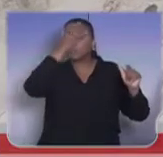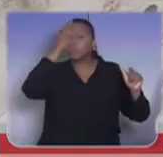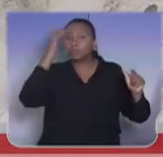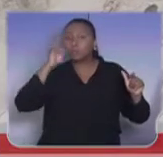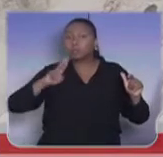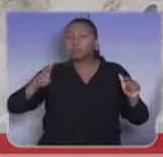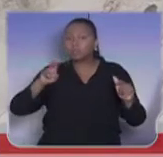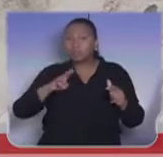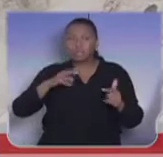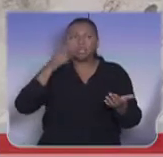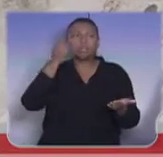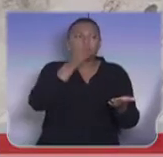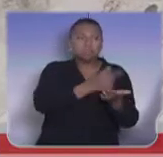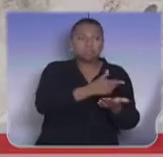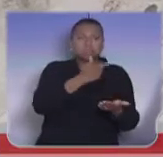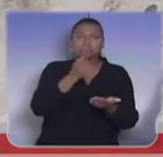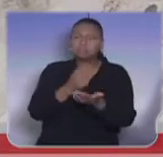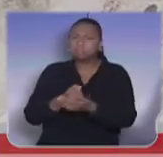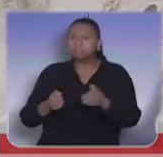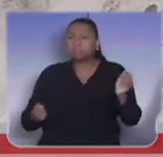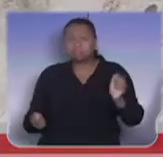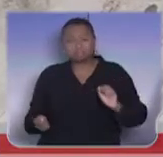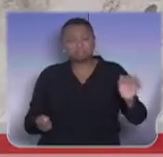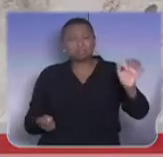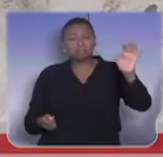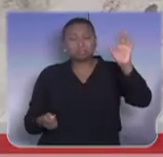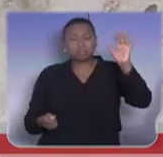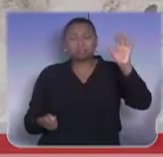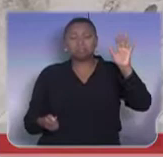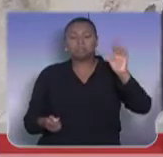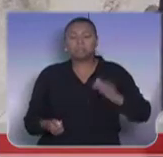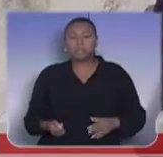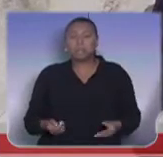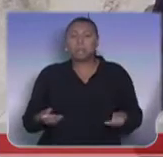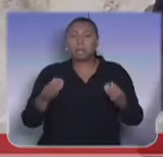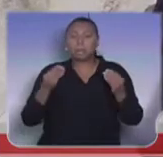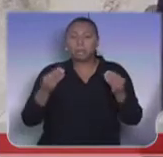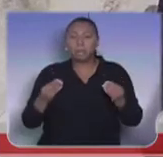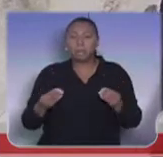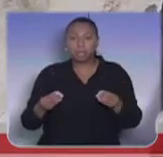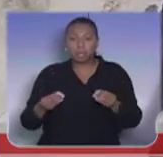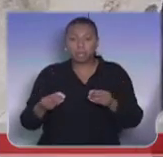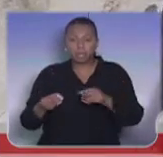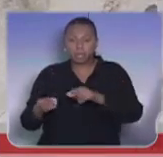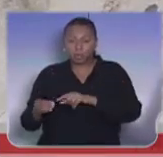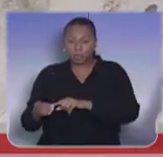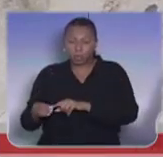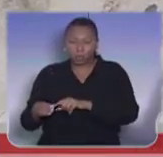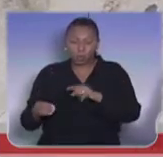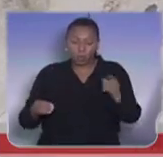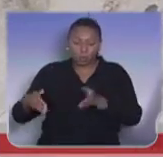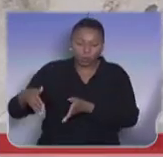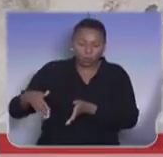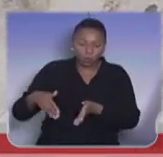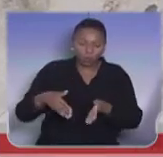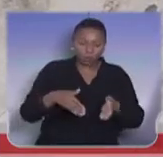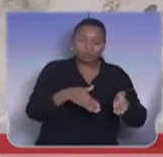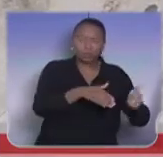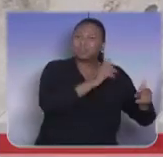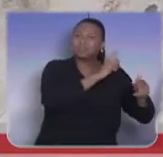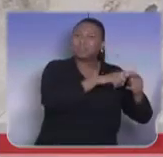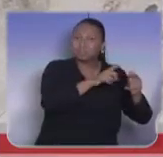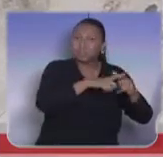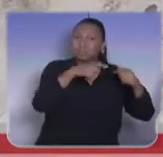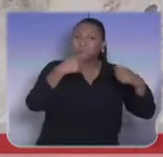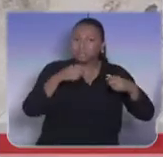robustos valores que deve dispender para recuperar o trecho que sabidamente deixou sucatear em face